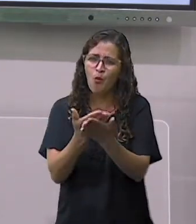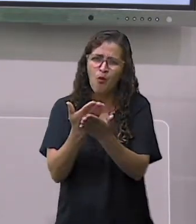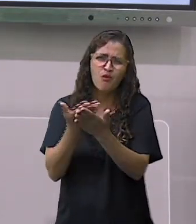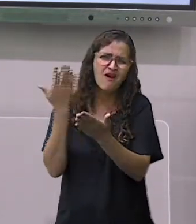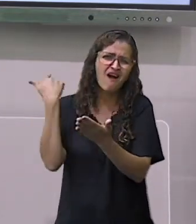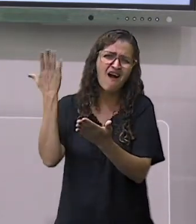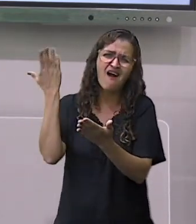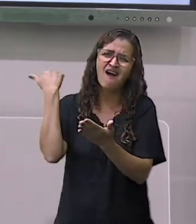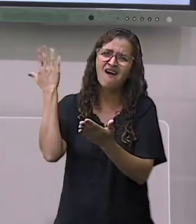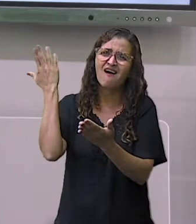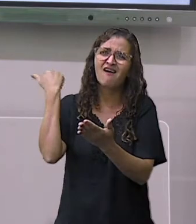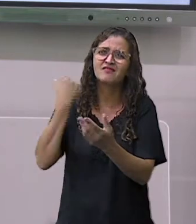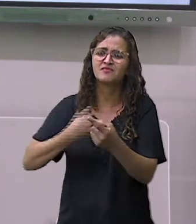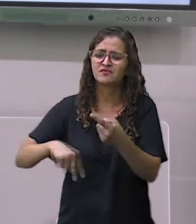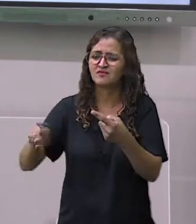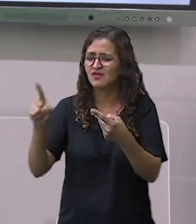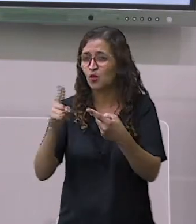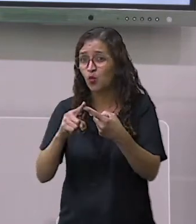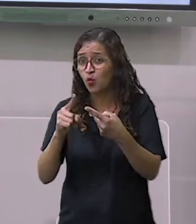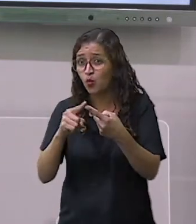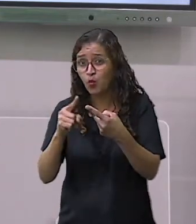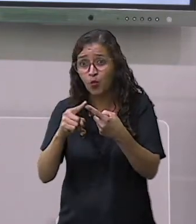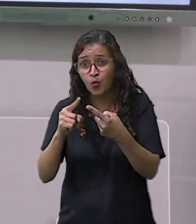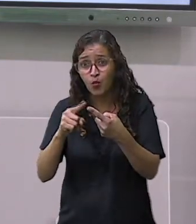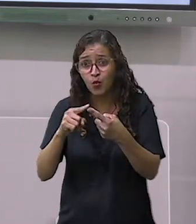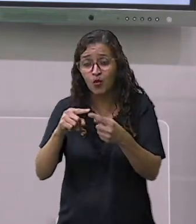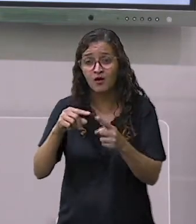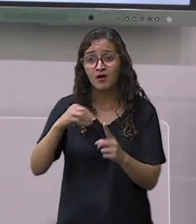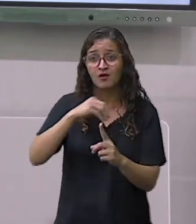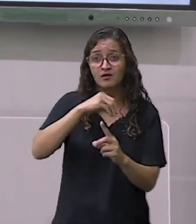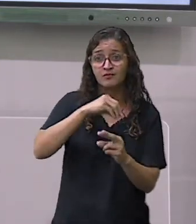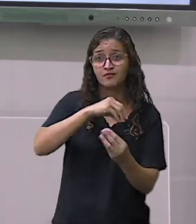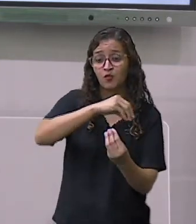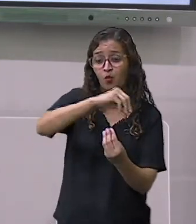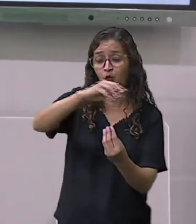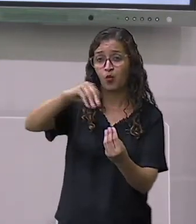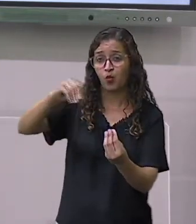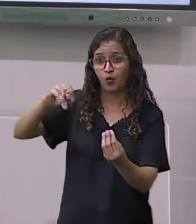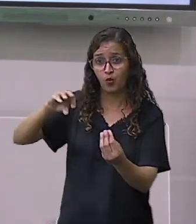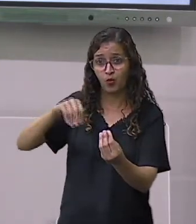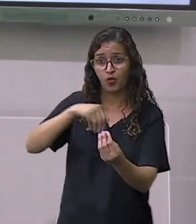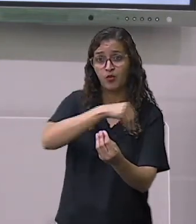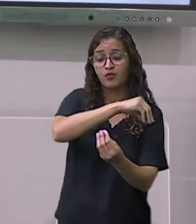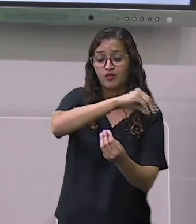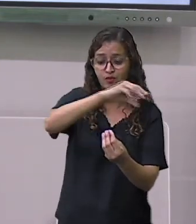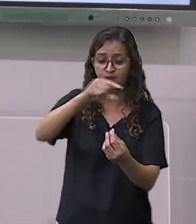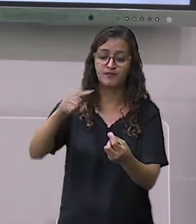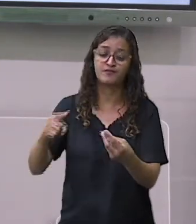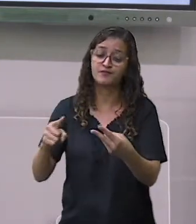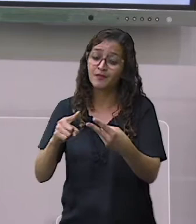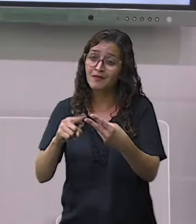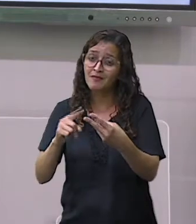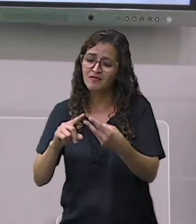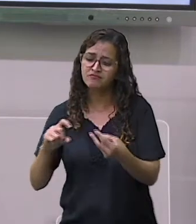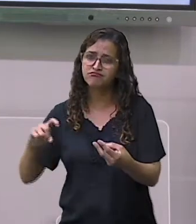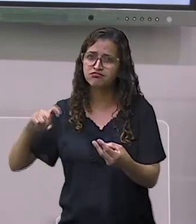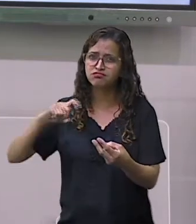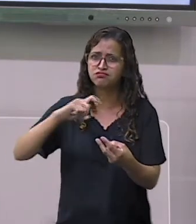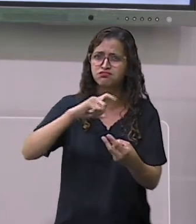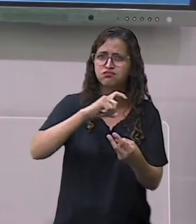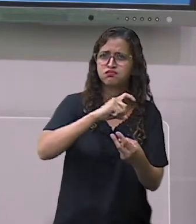fungos, bactérias e hoje nós vamos dedicar e aprimorar ainda mais o nosso